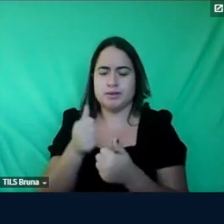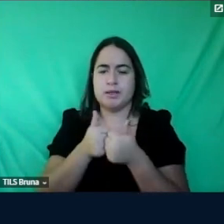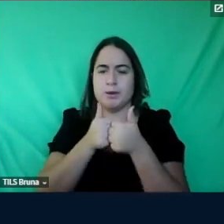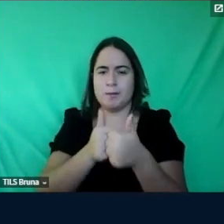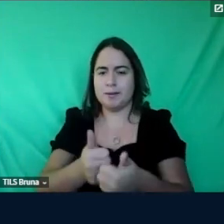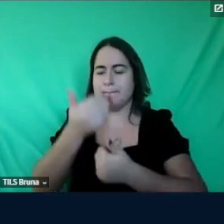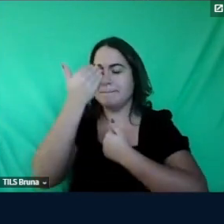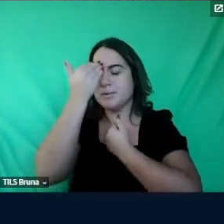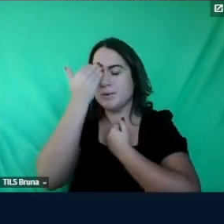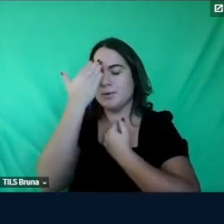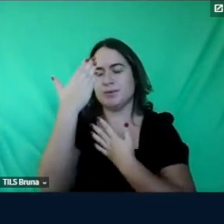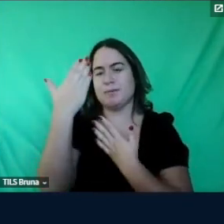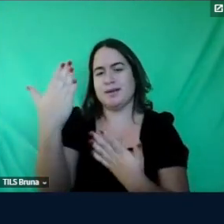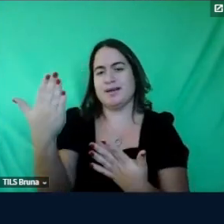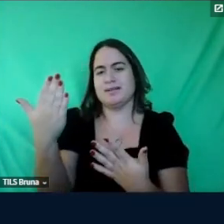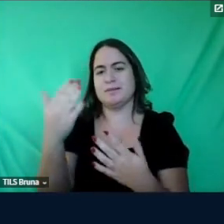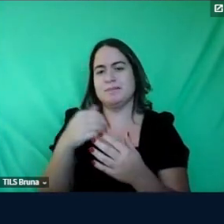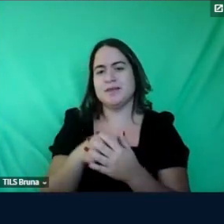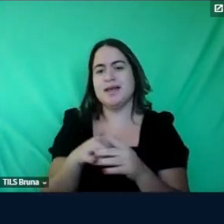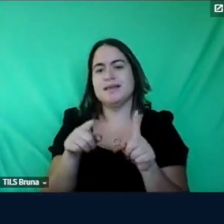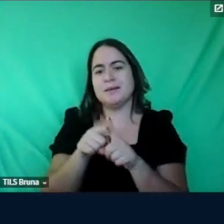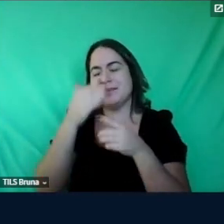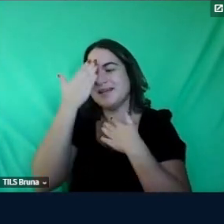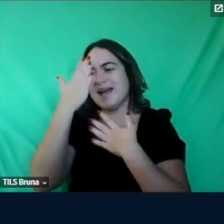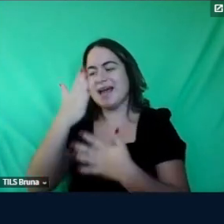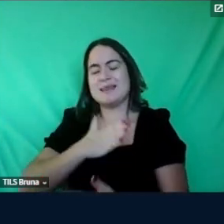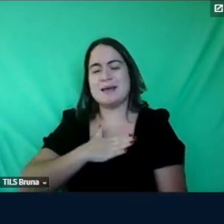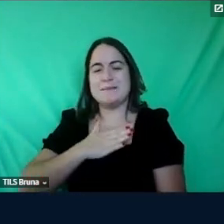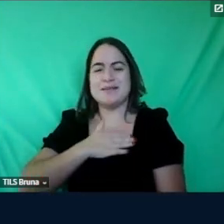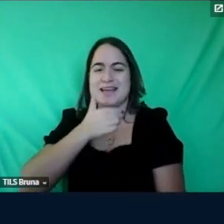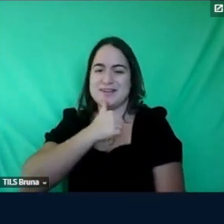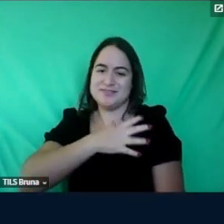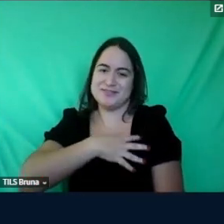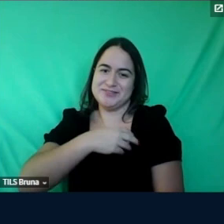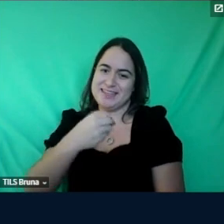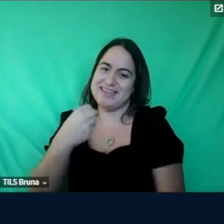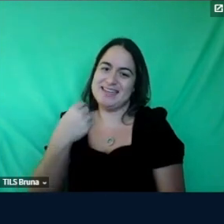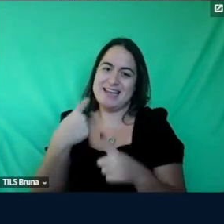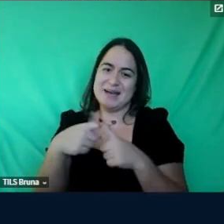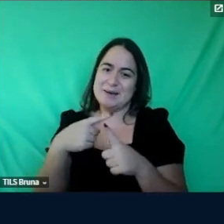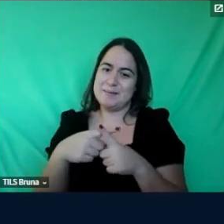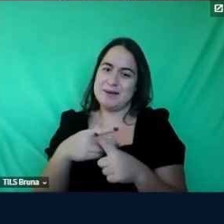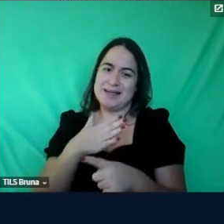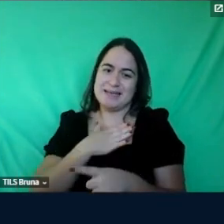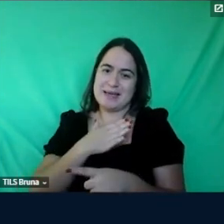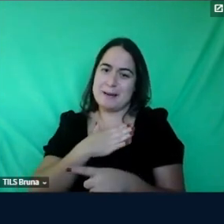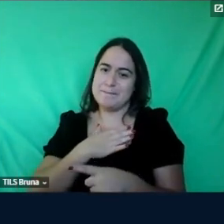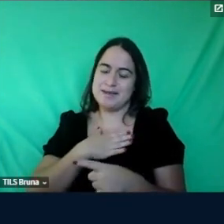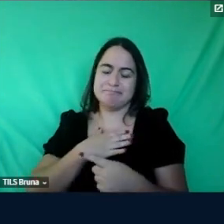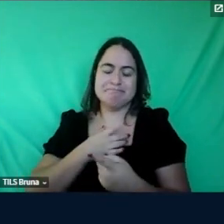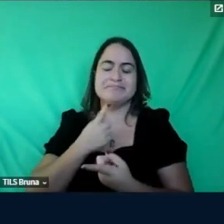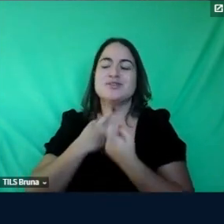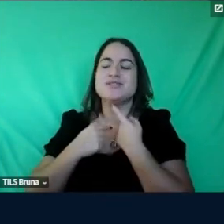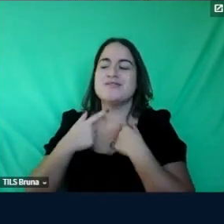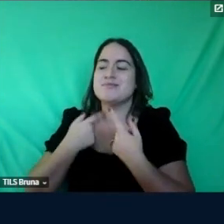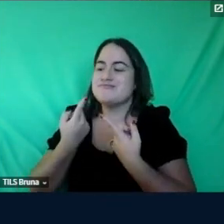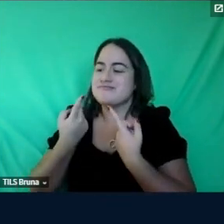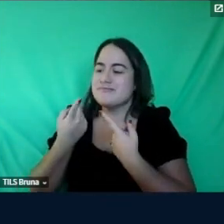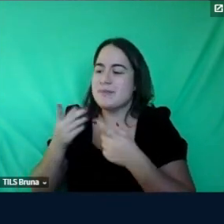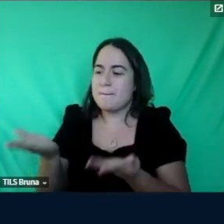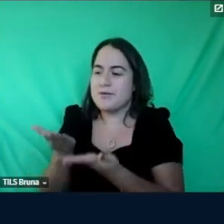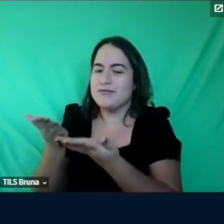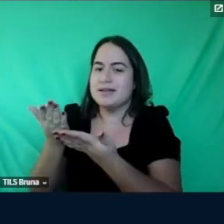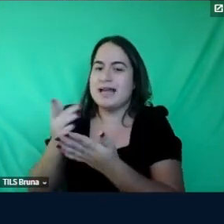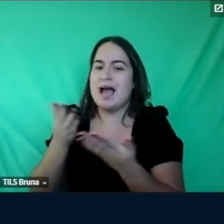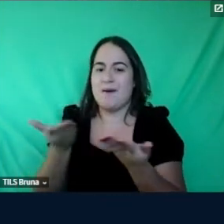muito muito obrigado e obrigado minha filha também né que ela também é a minha grande motivação tá na terapia agora